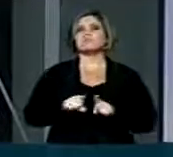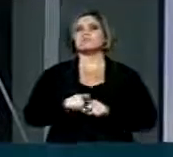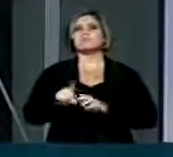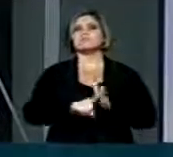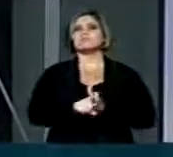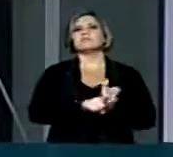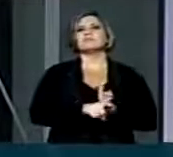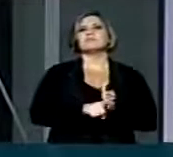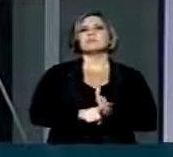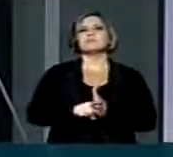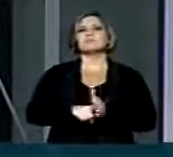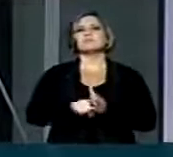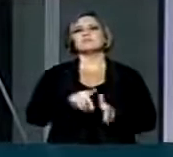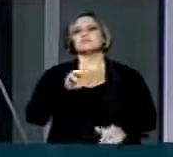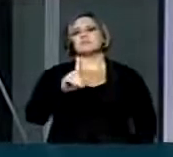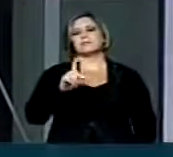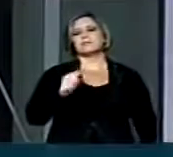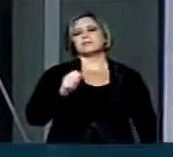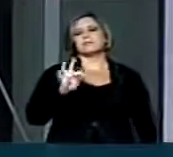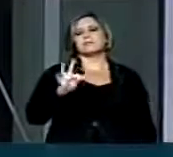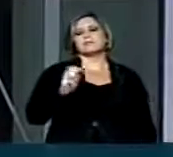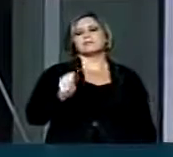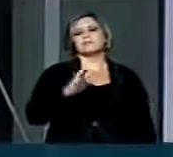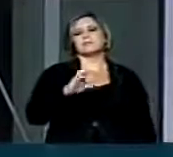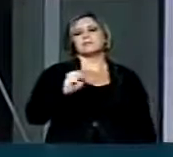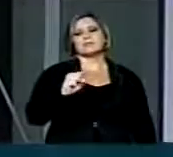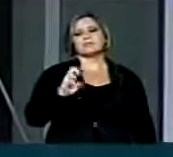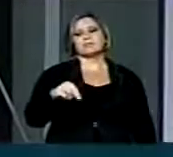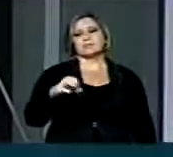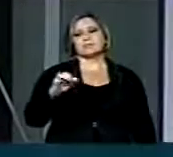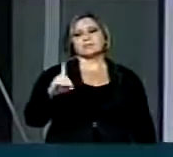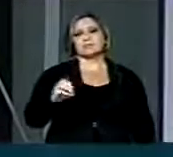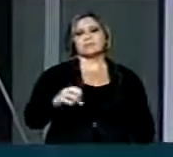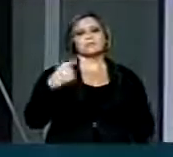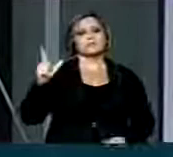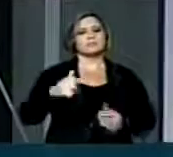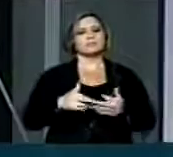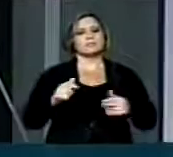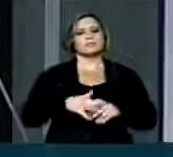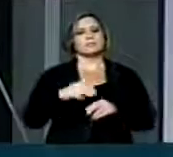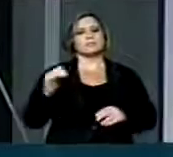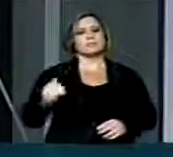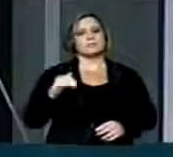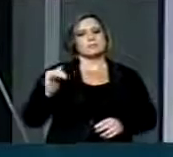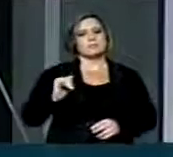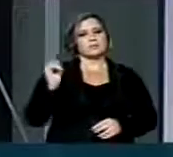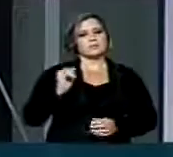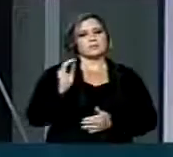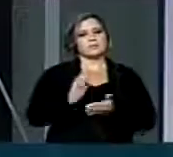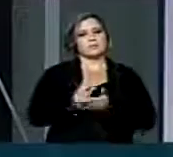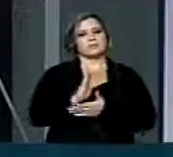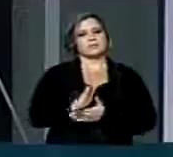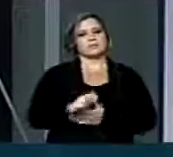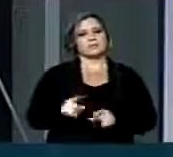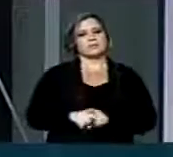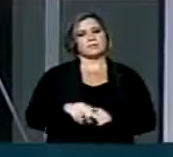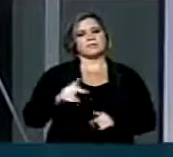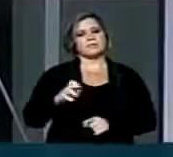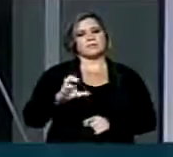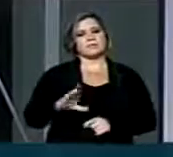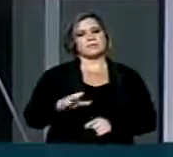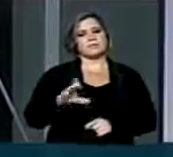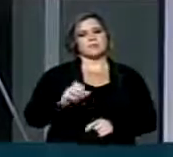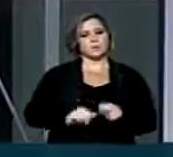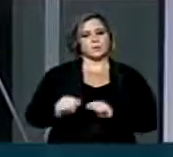pesquisa Data Senado destaca outro fato importante. A época da aprovação da PEC das Domésticas,